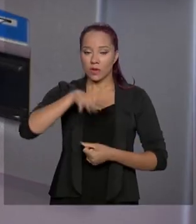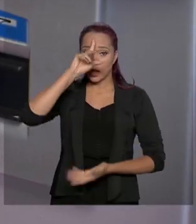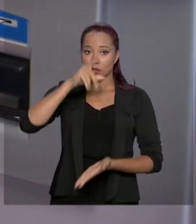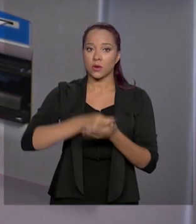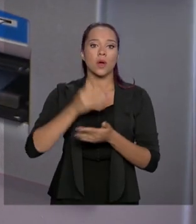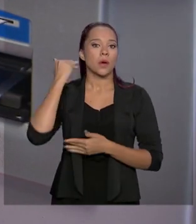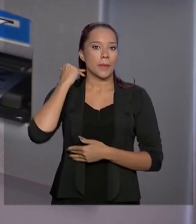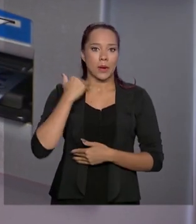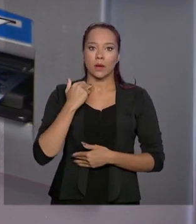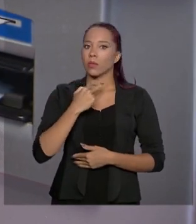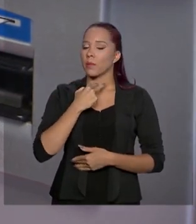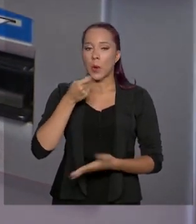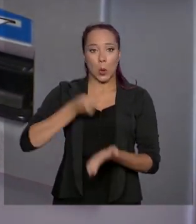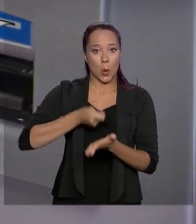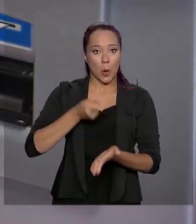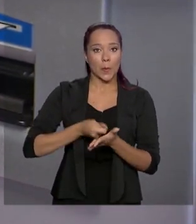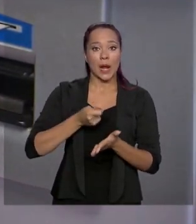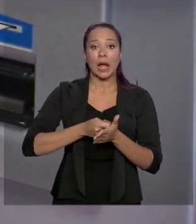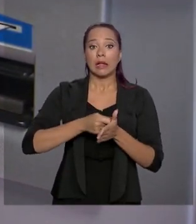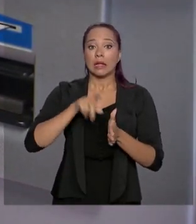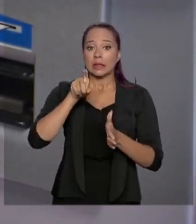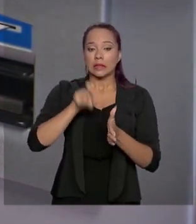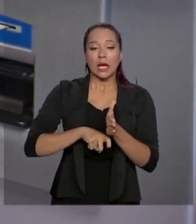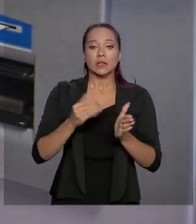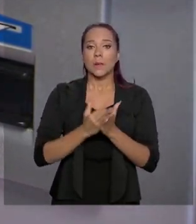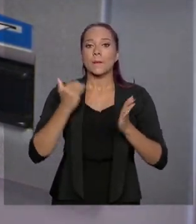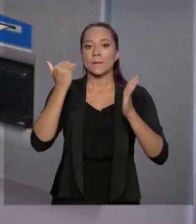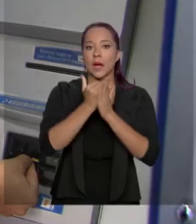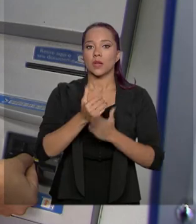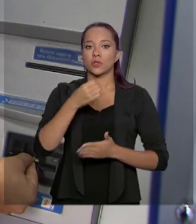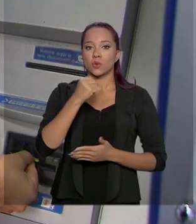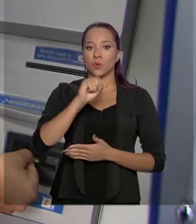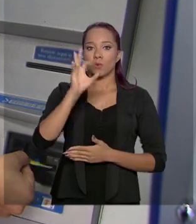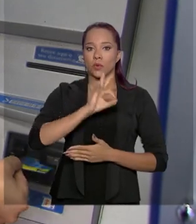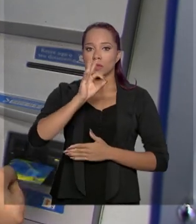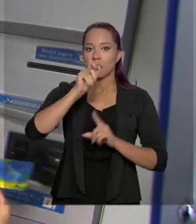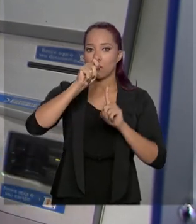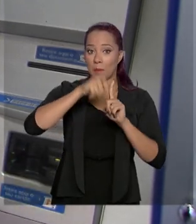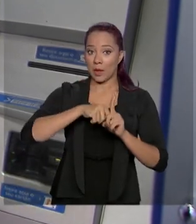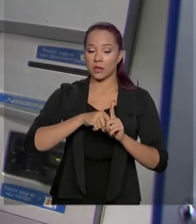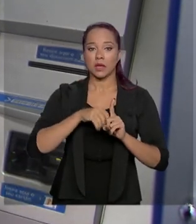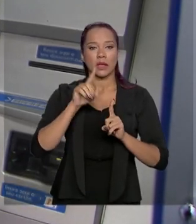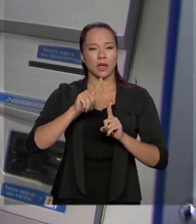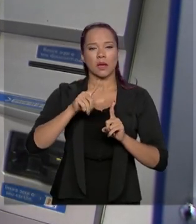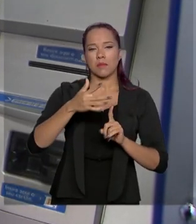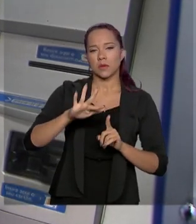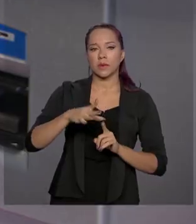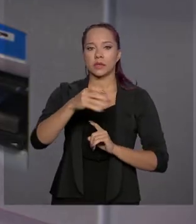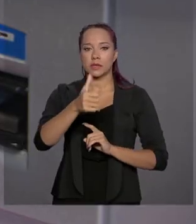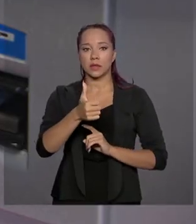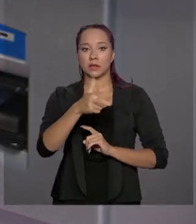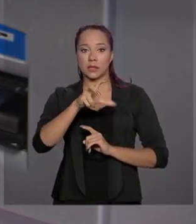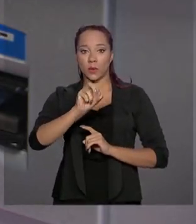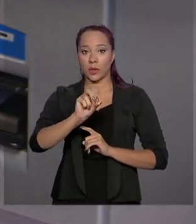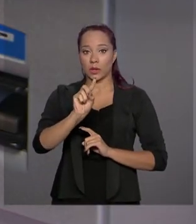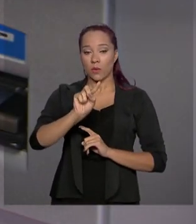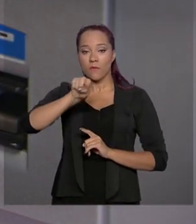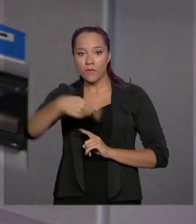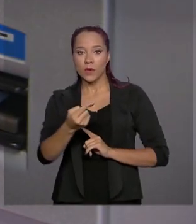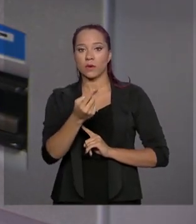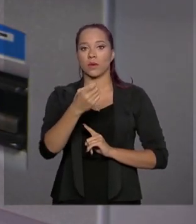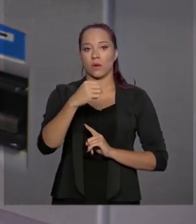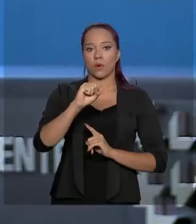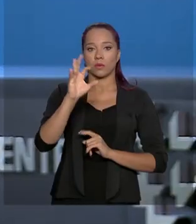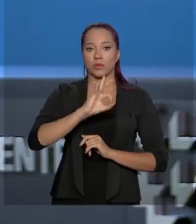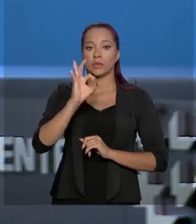não poderão cobrar taxas superiores a 8% ao mês, o equivalente a 151,8%